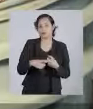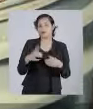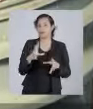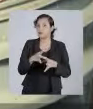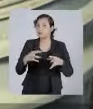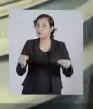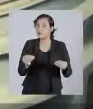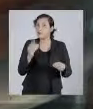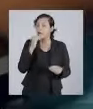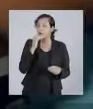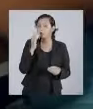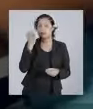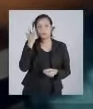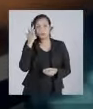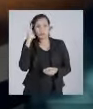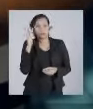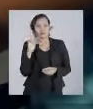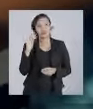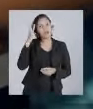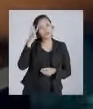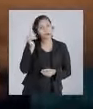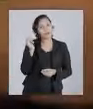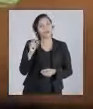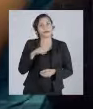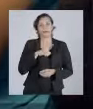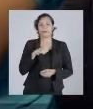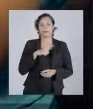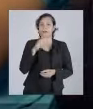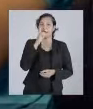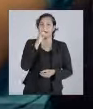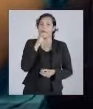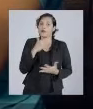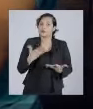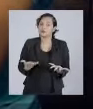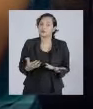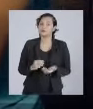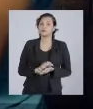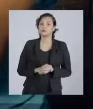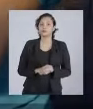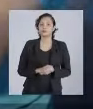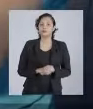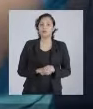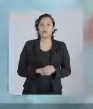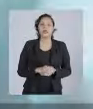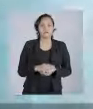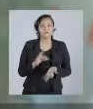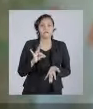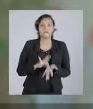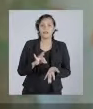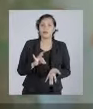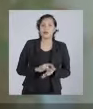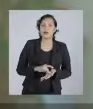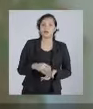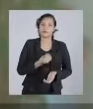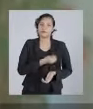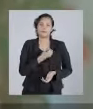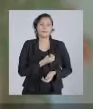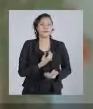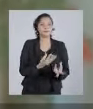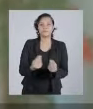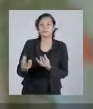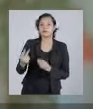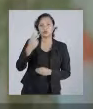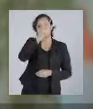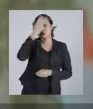E daqui a pouco a água vai embora e tem que encher tudo cheio. Porque provavelmente pode dar amanhã ou noite. Este é o drama de milhares de